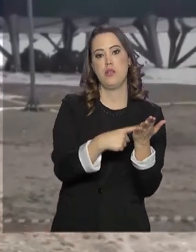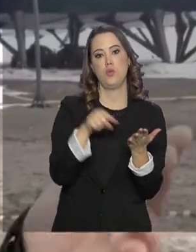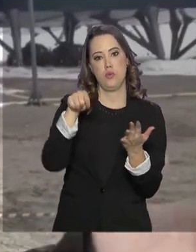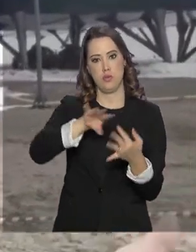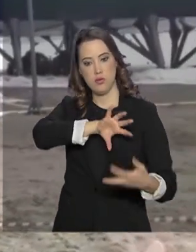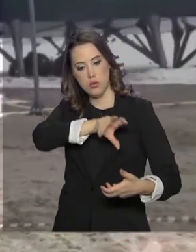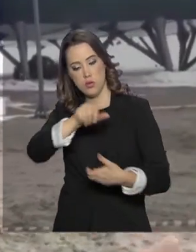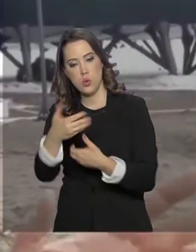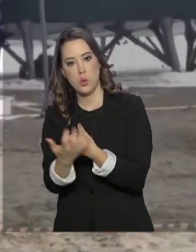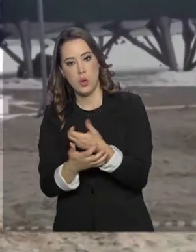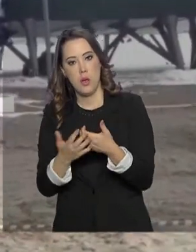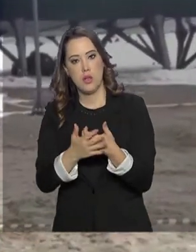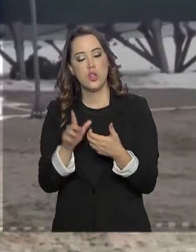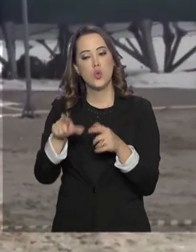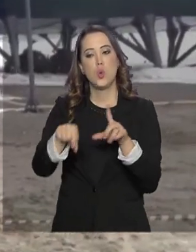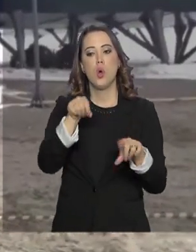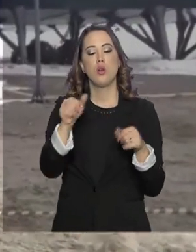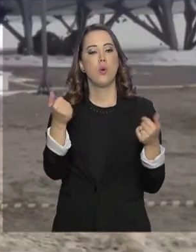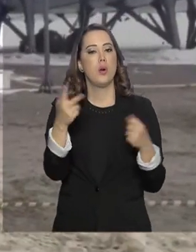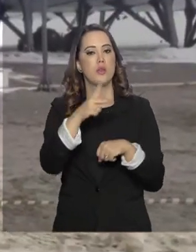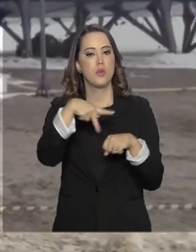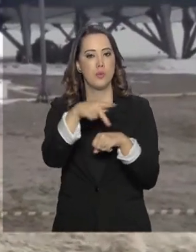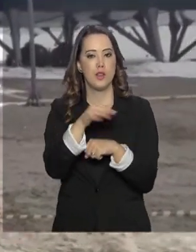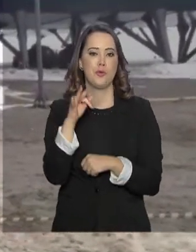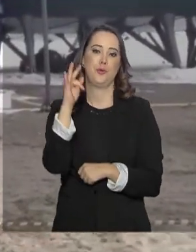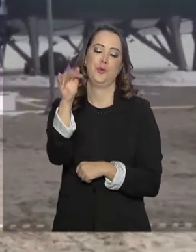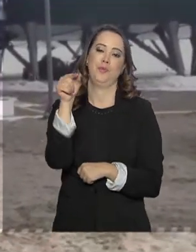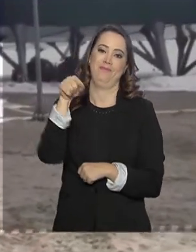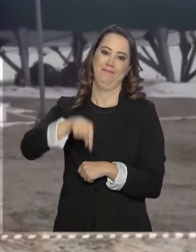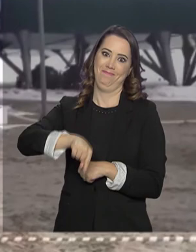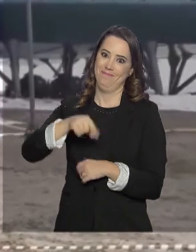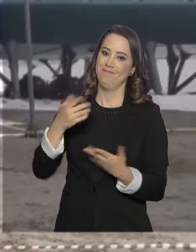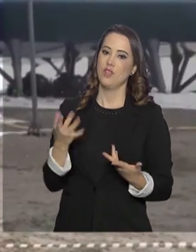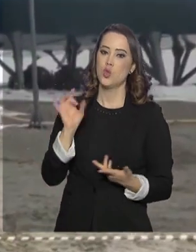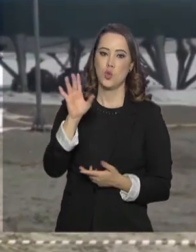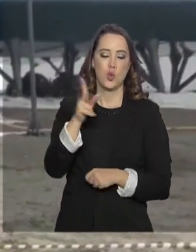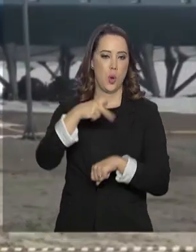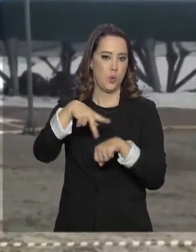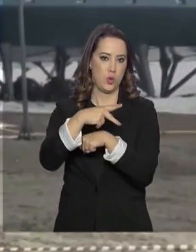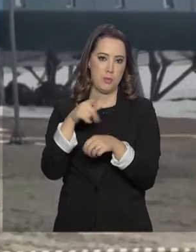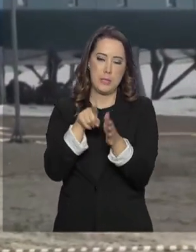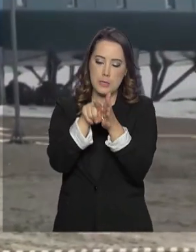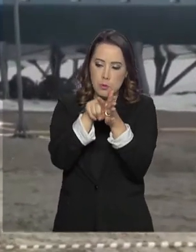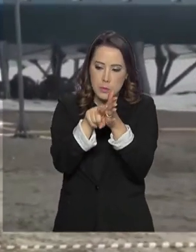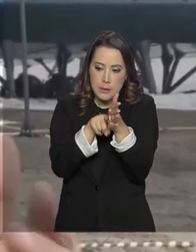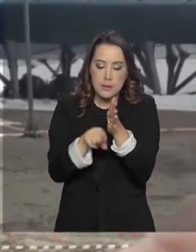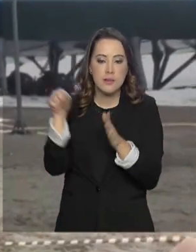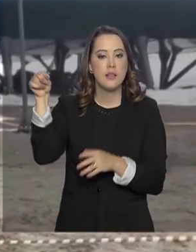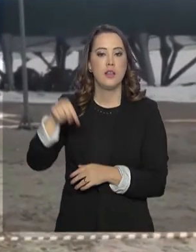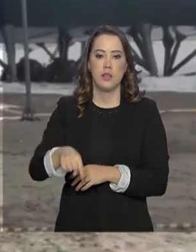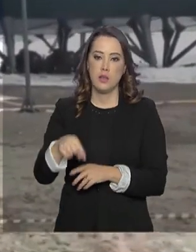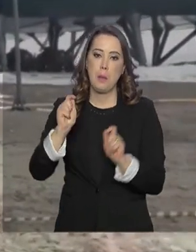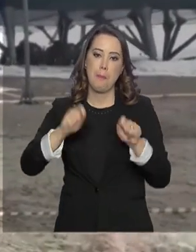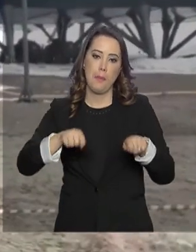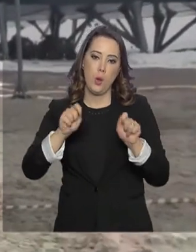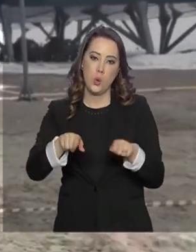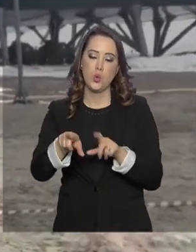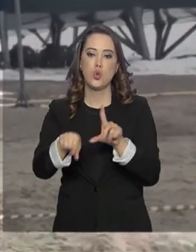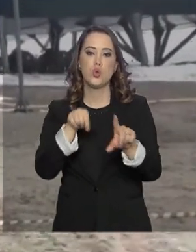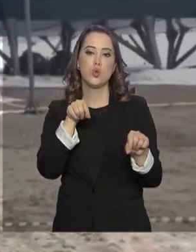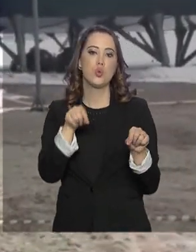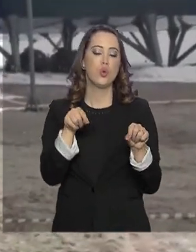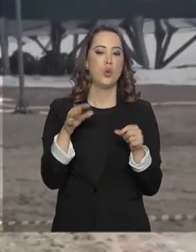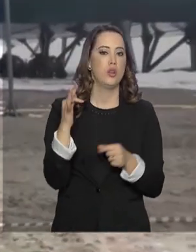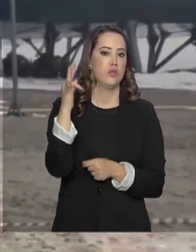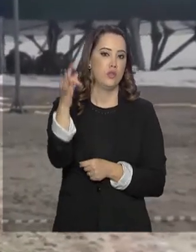define quais nações poderão decidir o futuro da Antártica. Apenas os países que realizam pesquisas aqui terão direito a